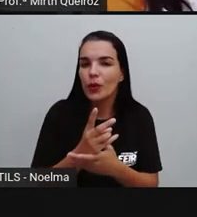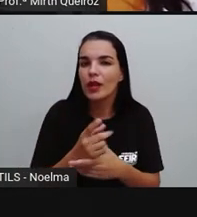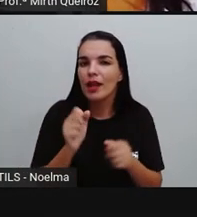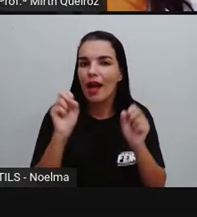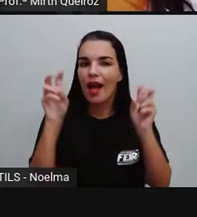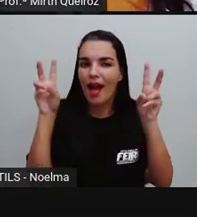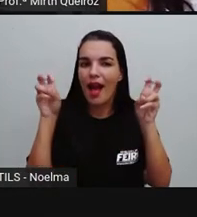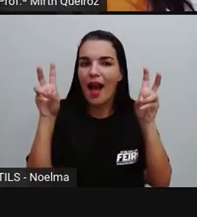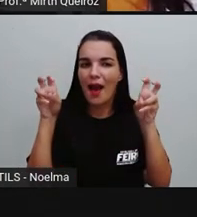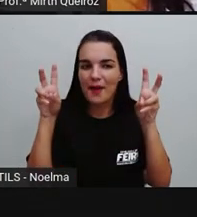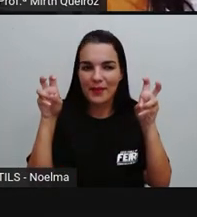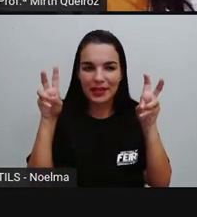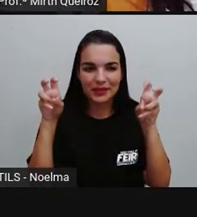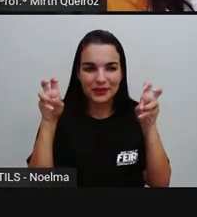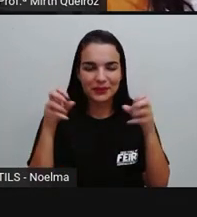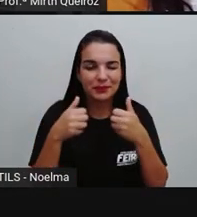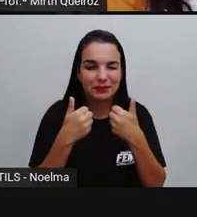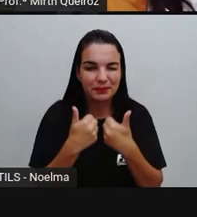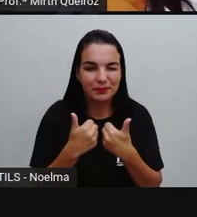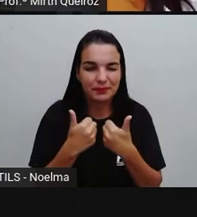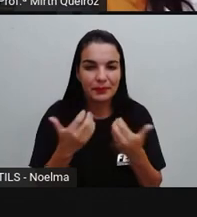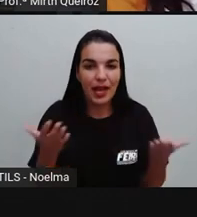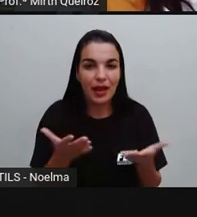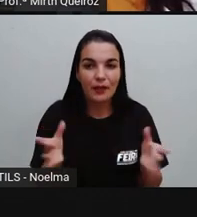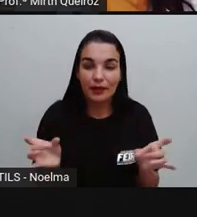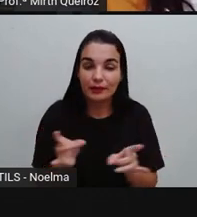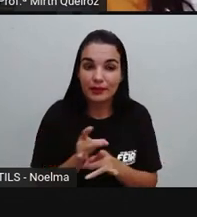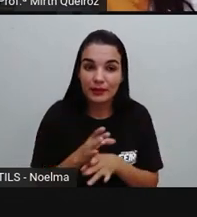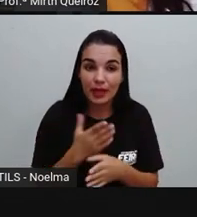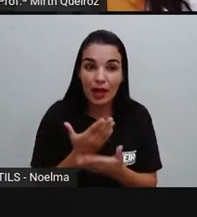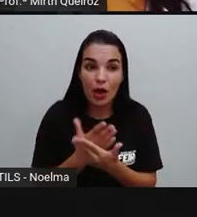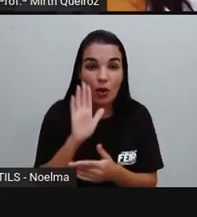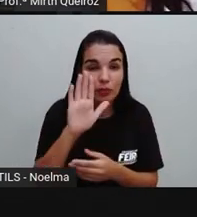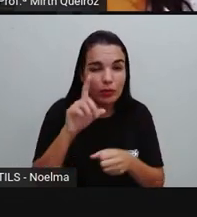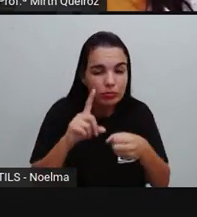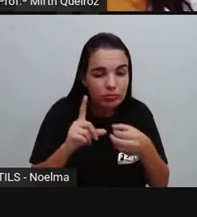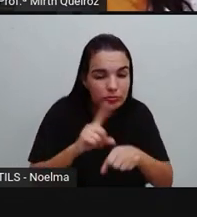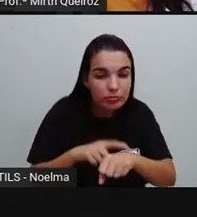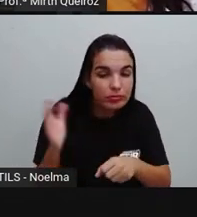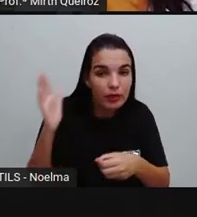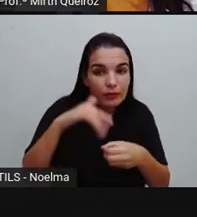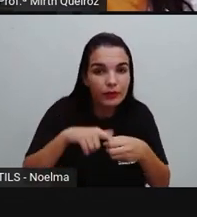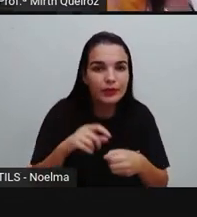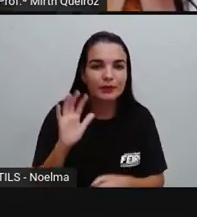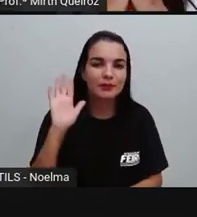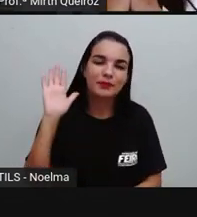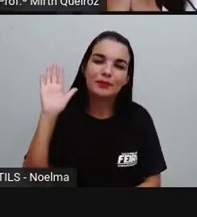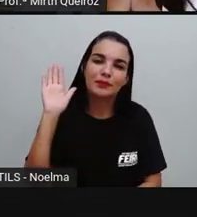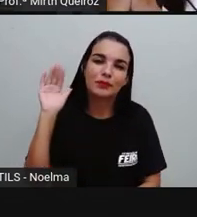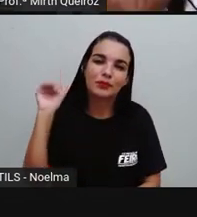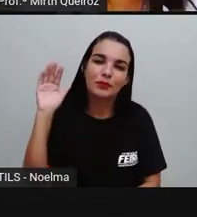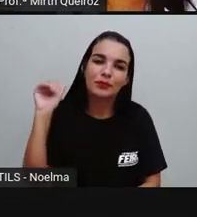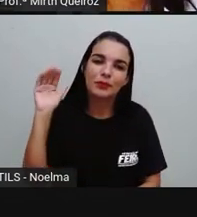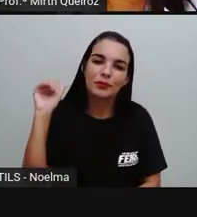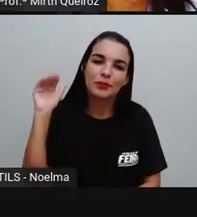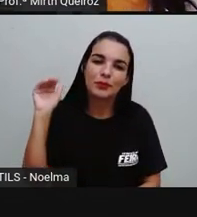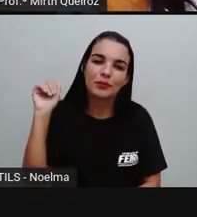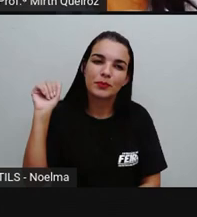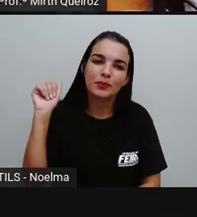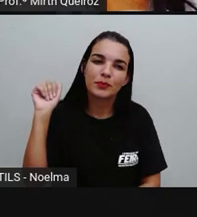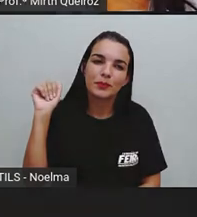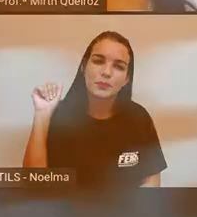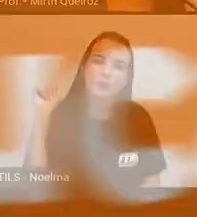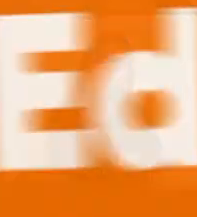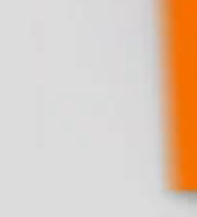continuidade a esse assunto. A gente fica por aqui, mas daqui a pouquinho a gente volta com mais uma aula. Beijinho e até mais!